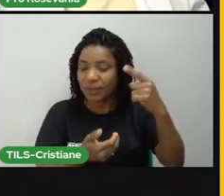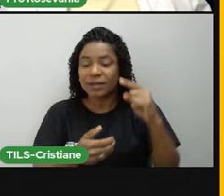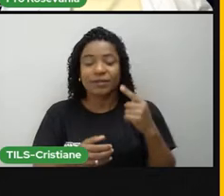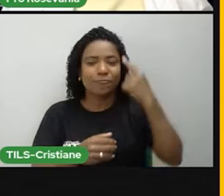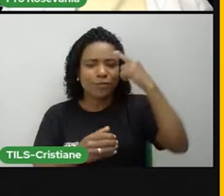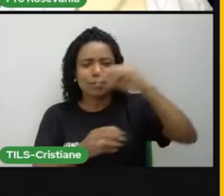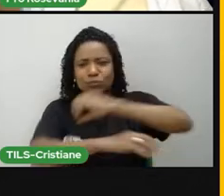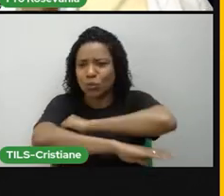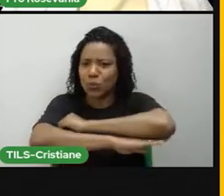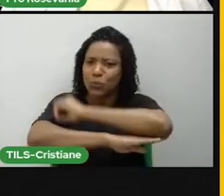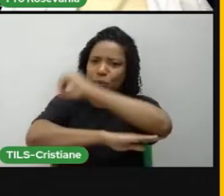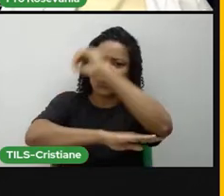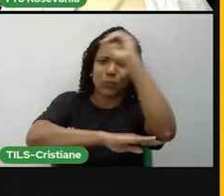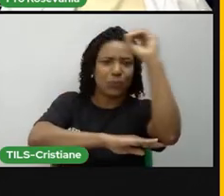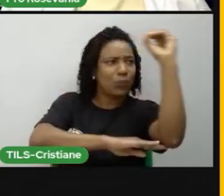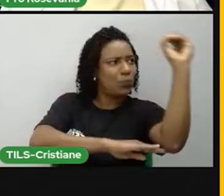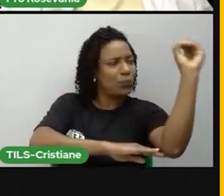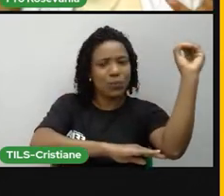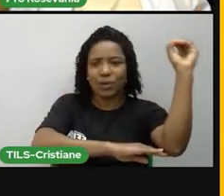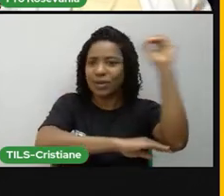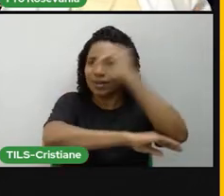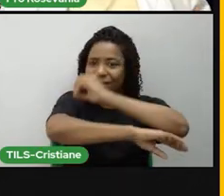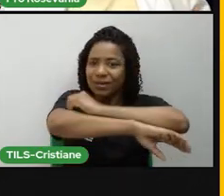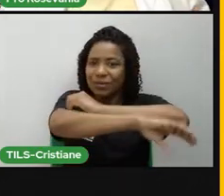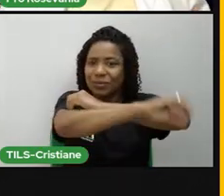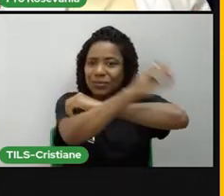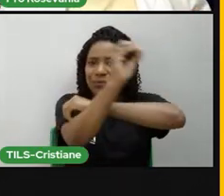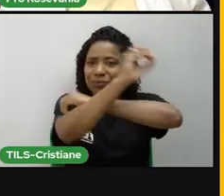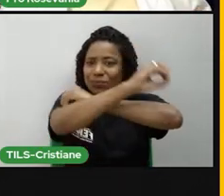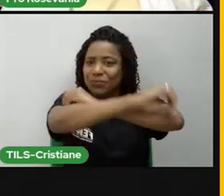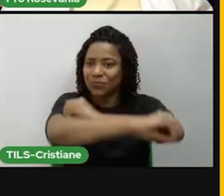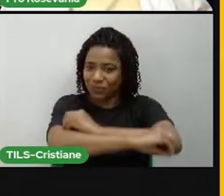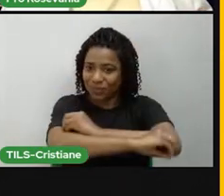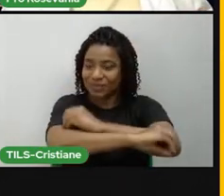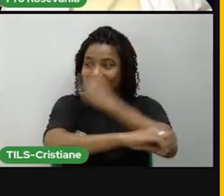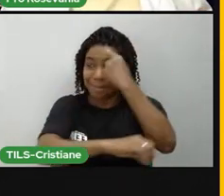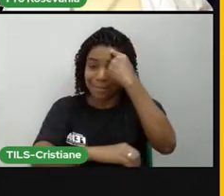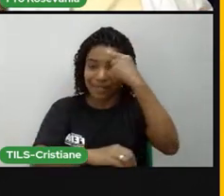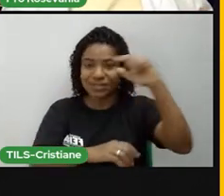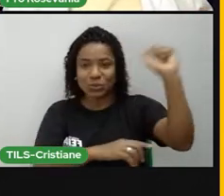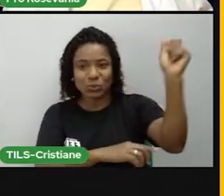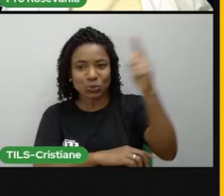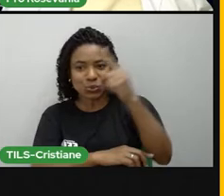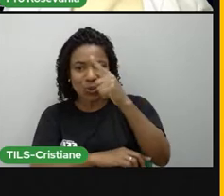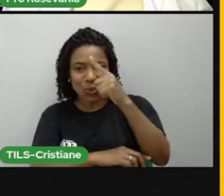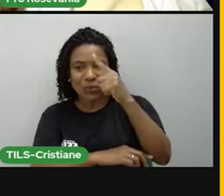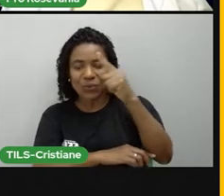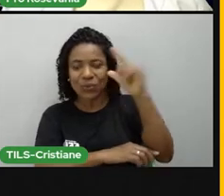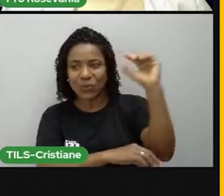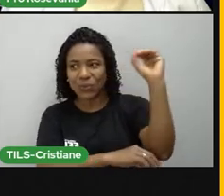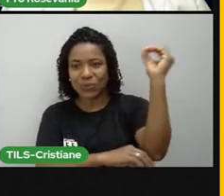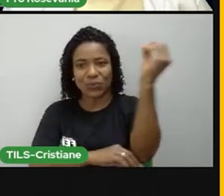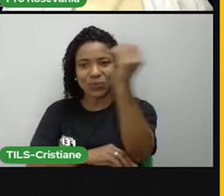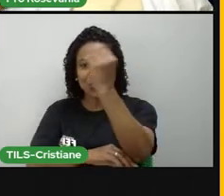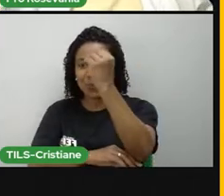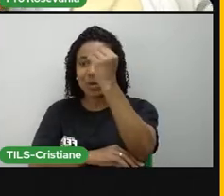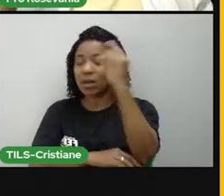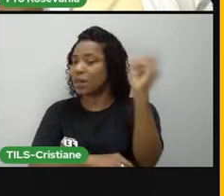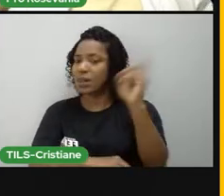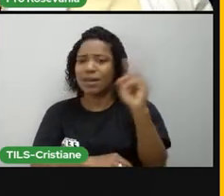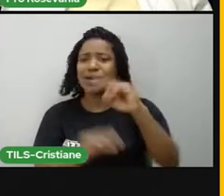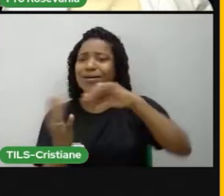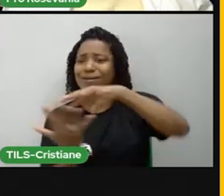o sol ali nascer no leste, e se pôr no oeste, a gente pensa que o sol é está se movimentando, mas na realidade é a terra que está dando uma volta